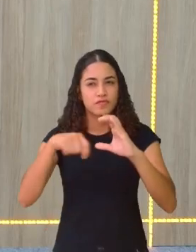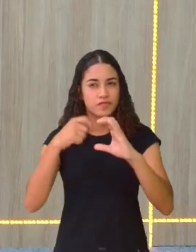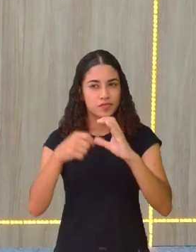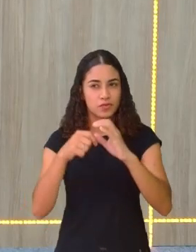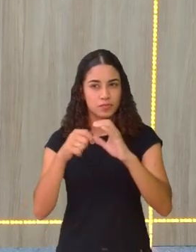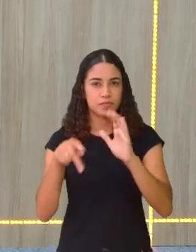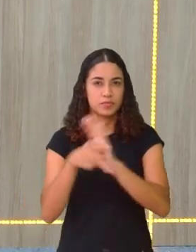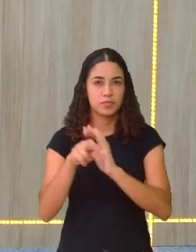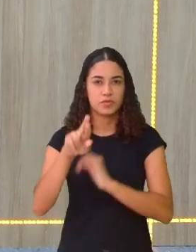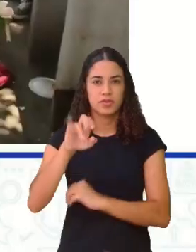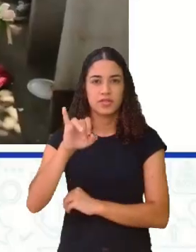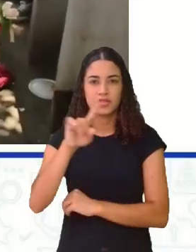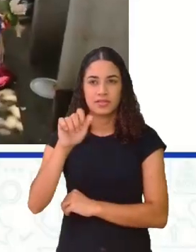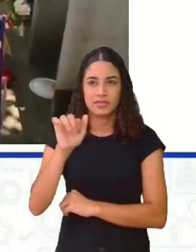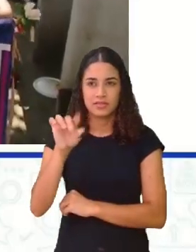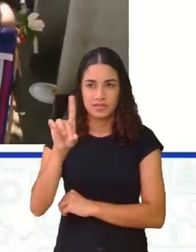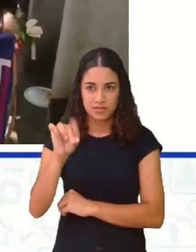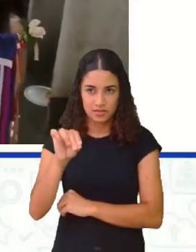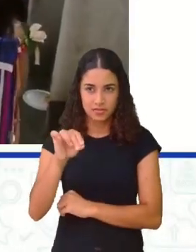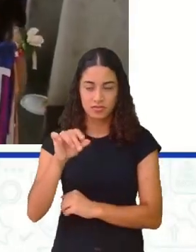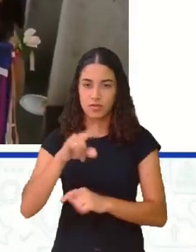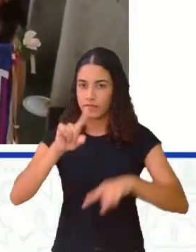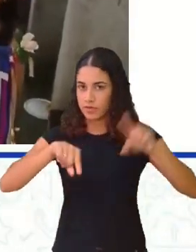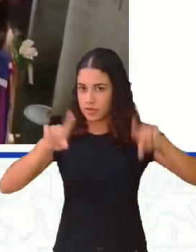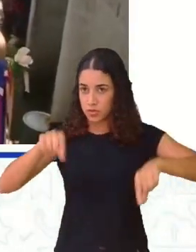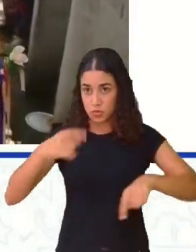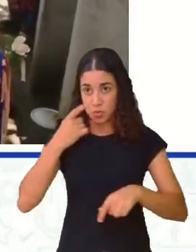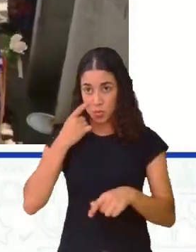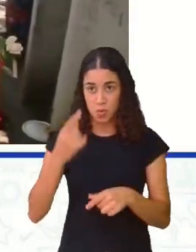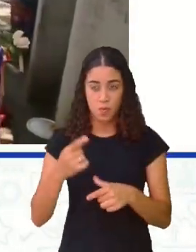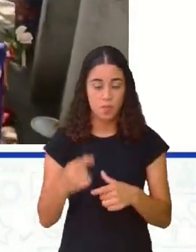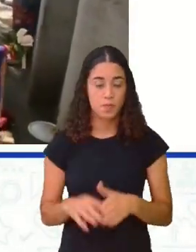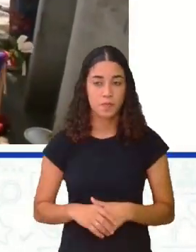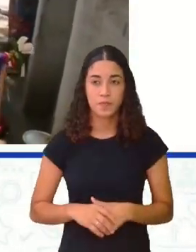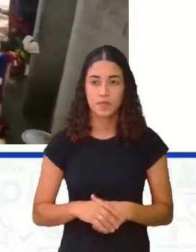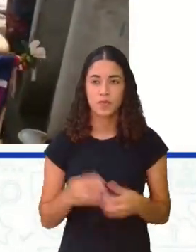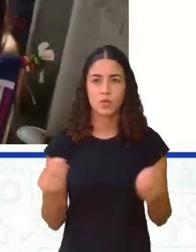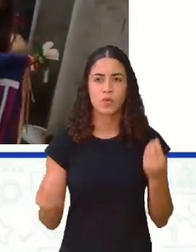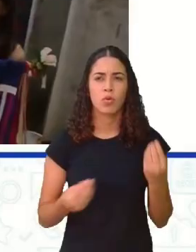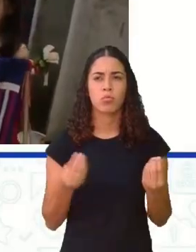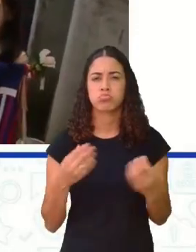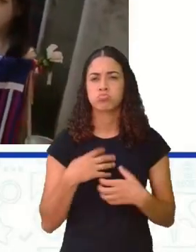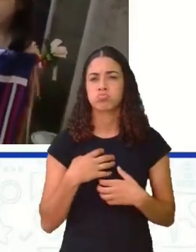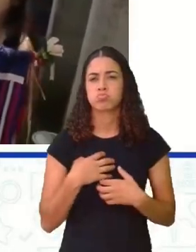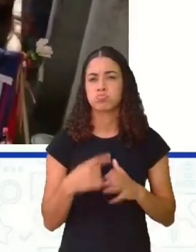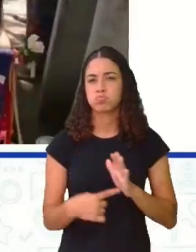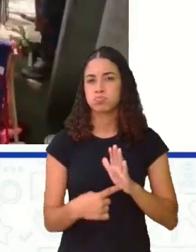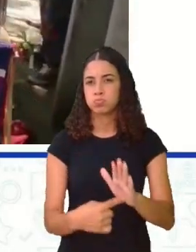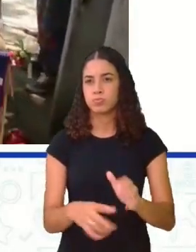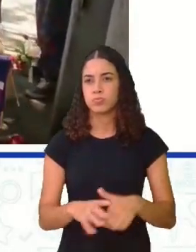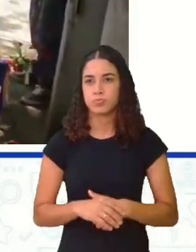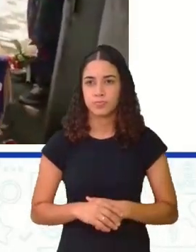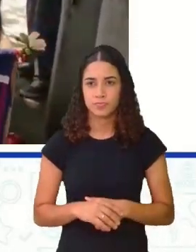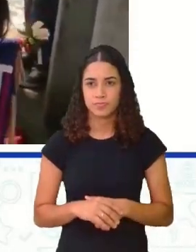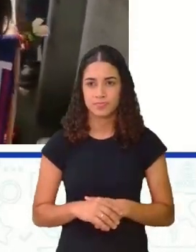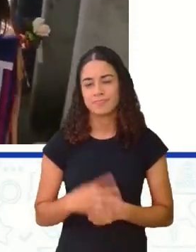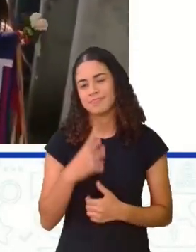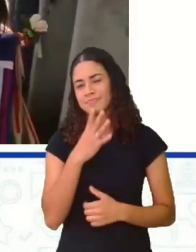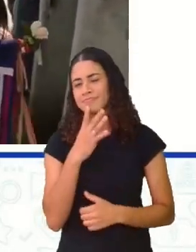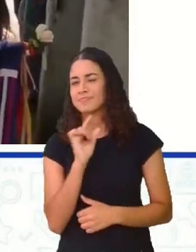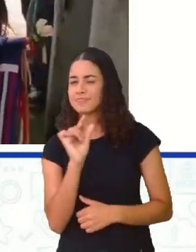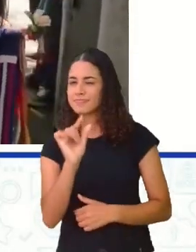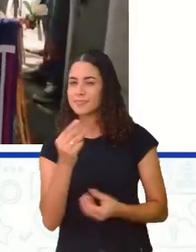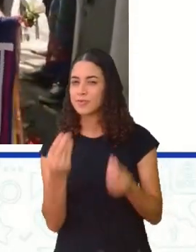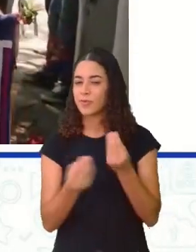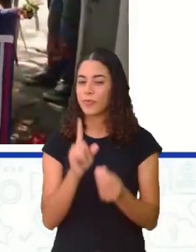Reisado, né? Que é uma vaca. Eu vou conhecer um pouquinho,